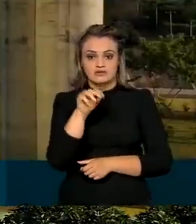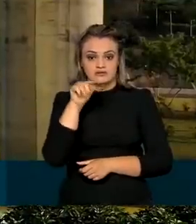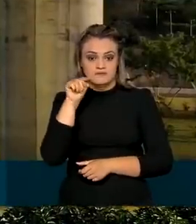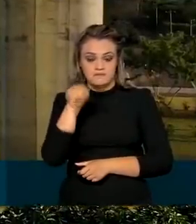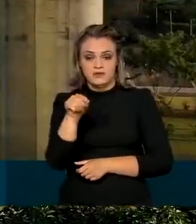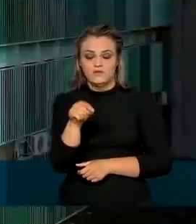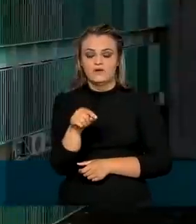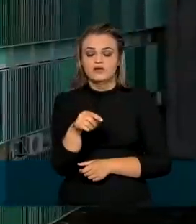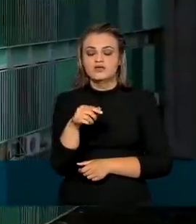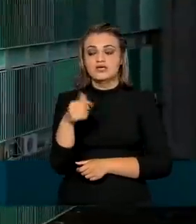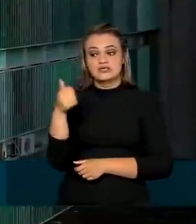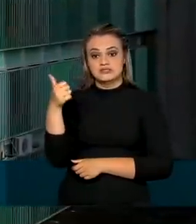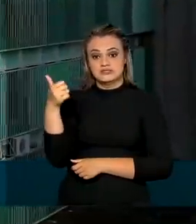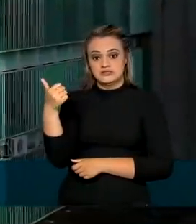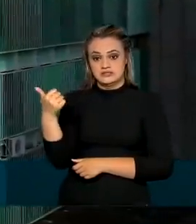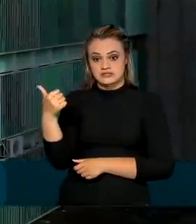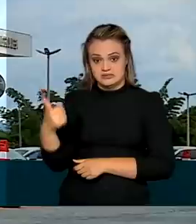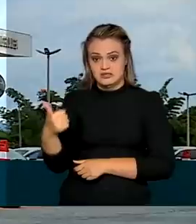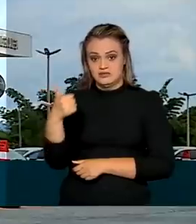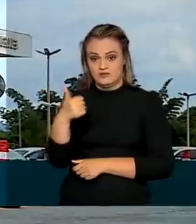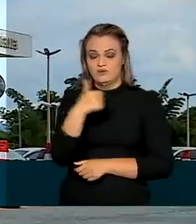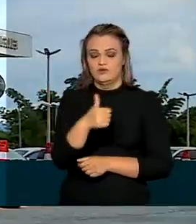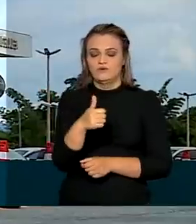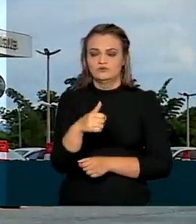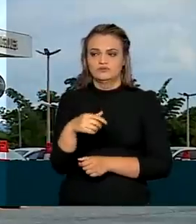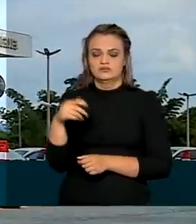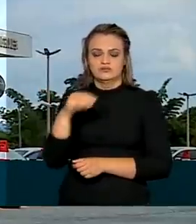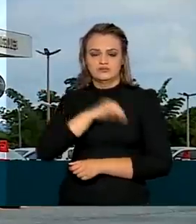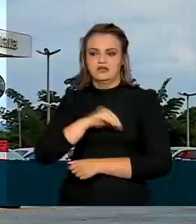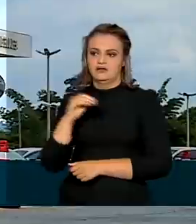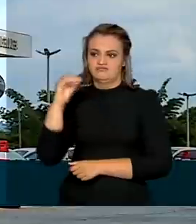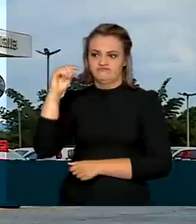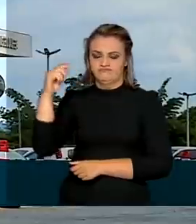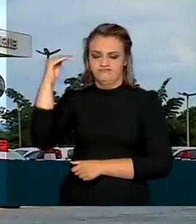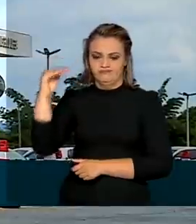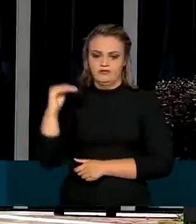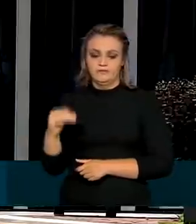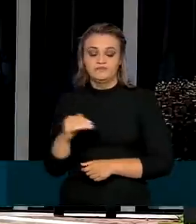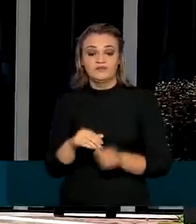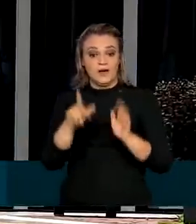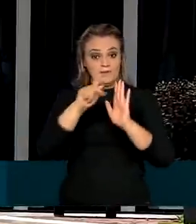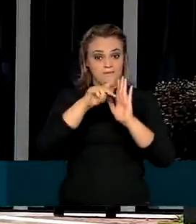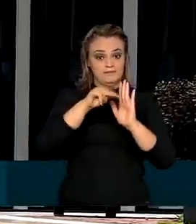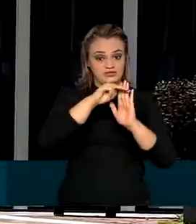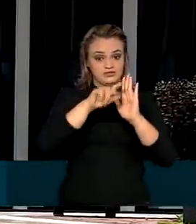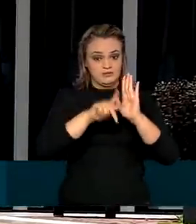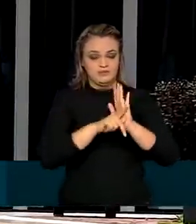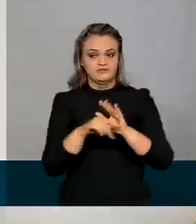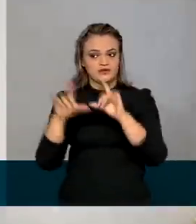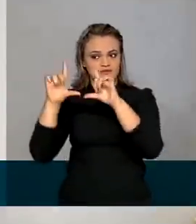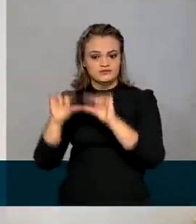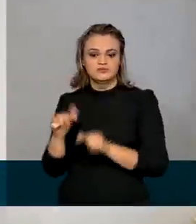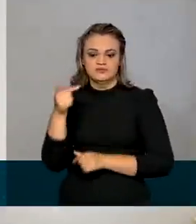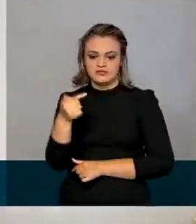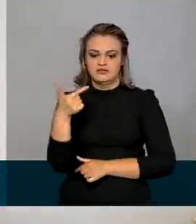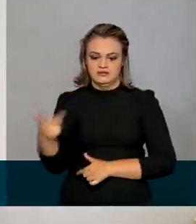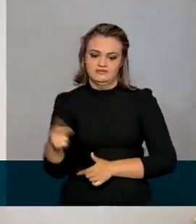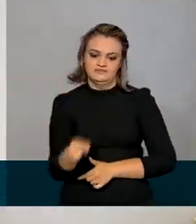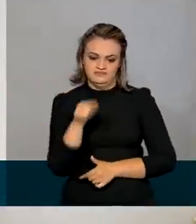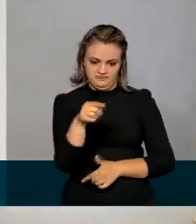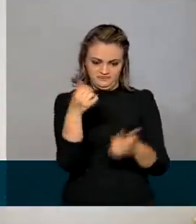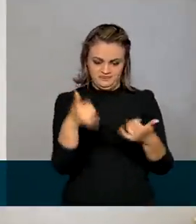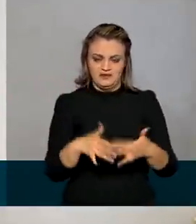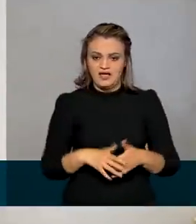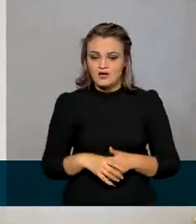111 níveis de remuneração. A medida provisória vai reduzir esses níveis para 72. E os cargos e